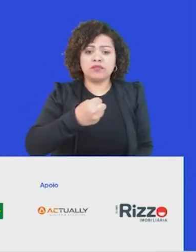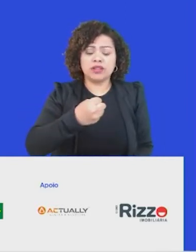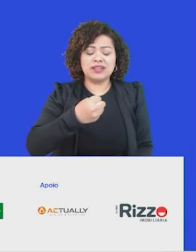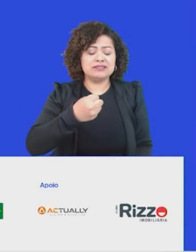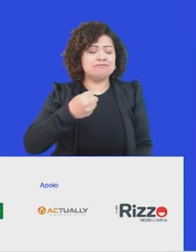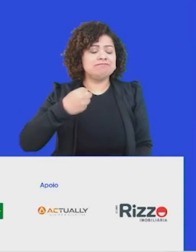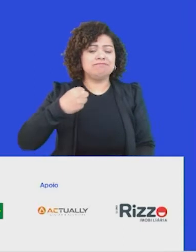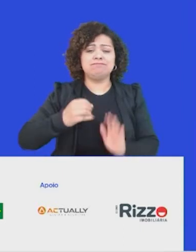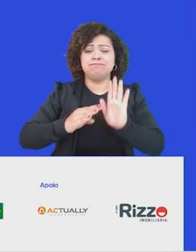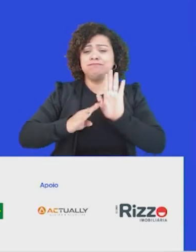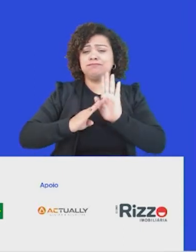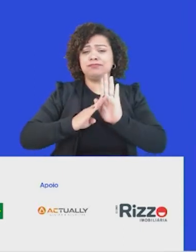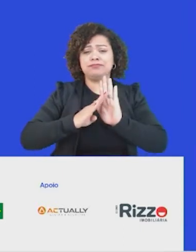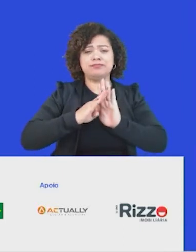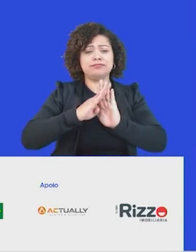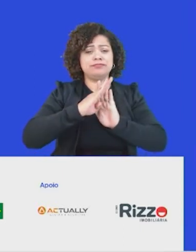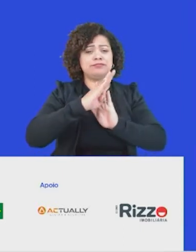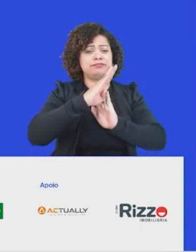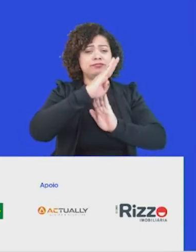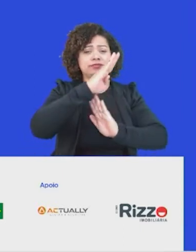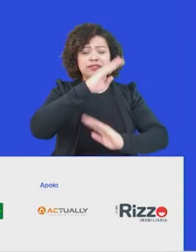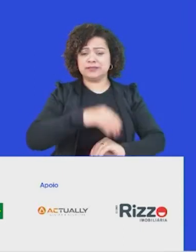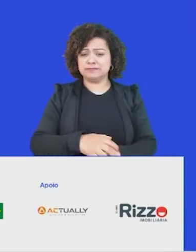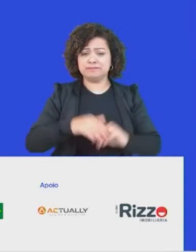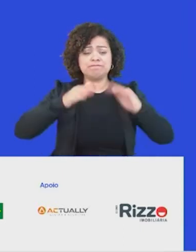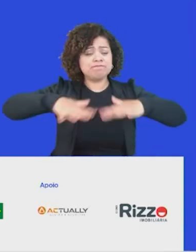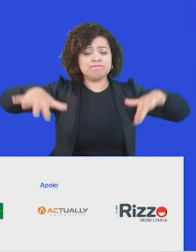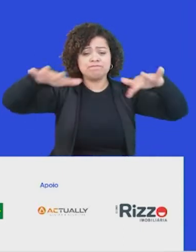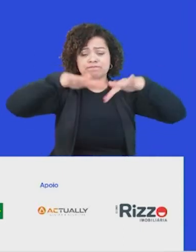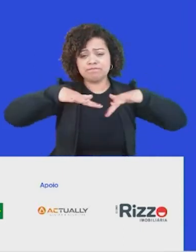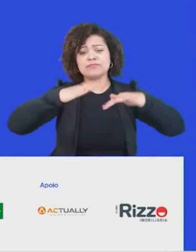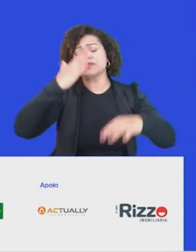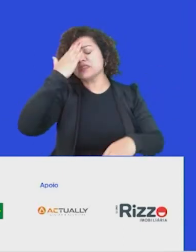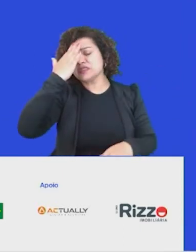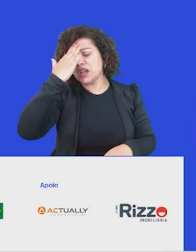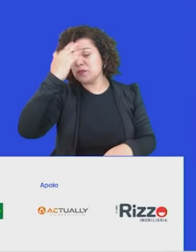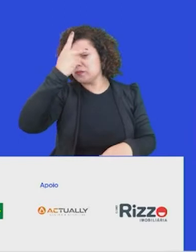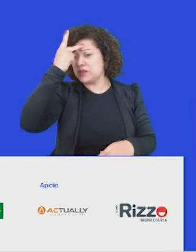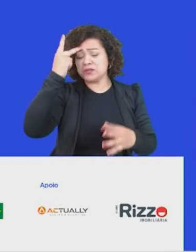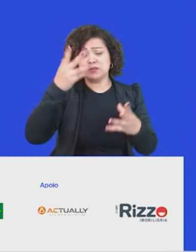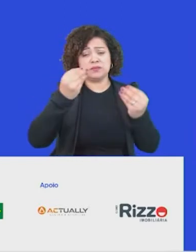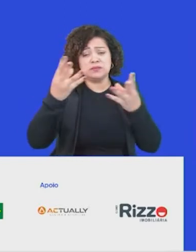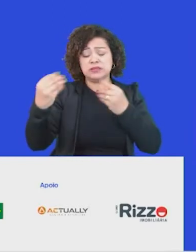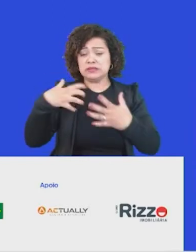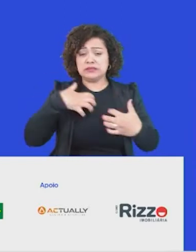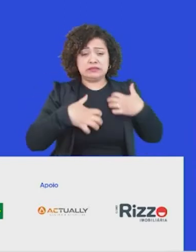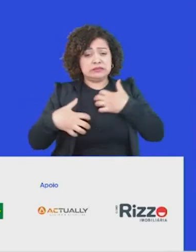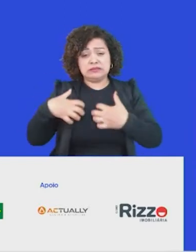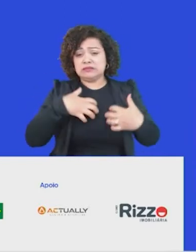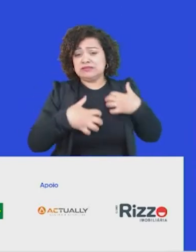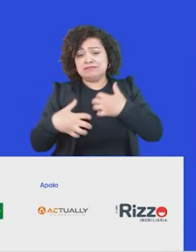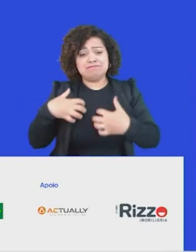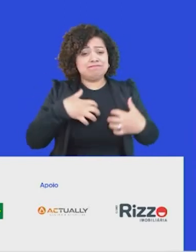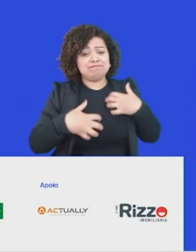mais crescente, e é uma dor da humanidade, saber que tem pessoas que estão passando por isso, e a gente não está conseguindo, como humanidade,